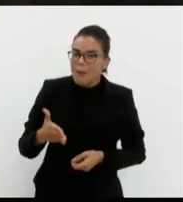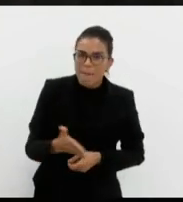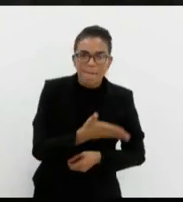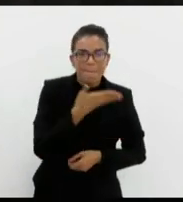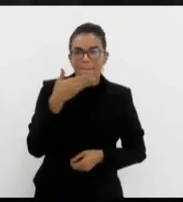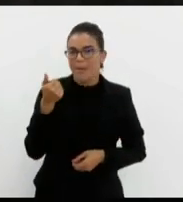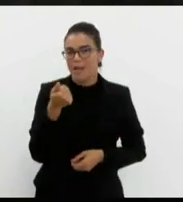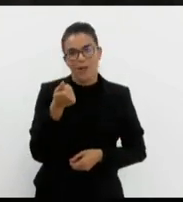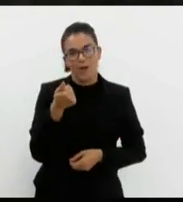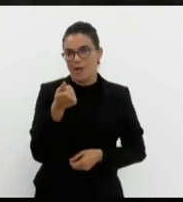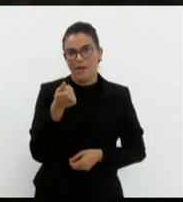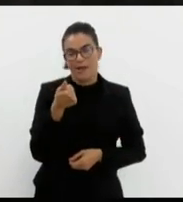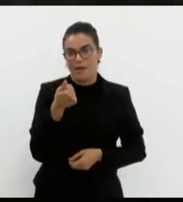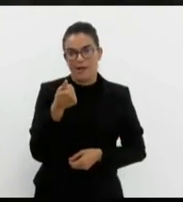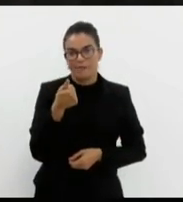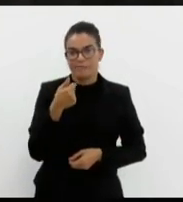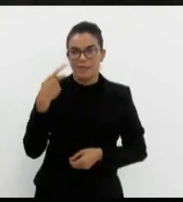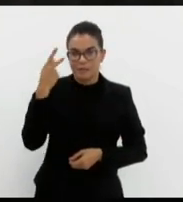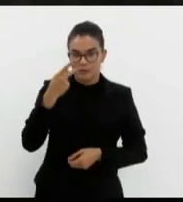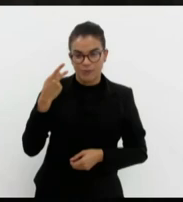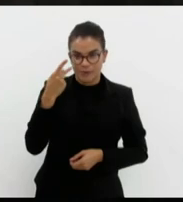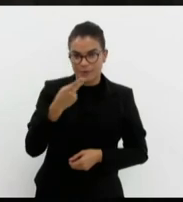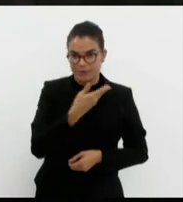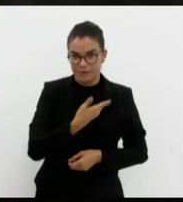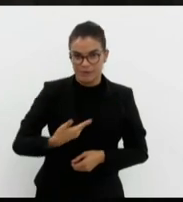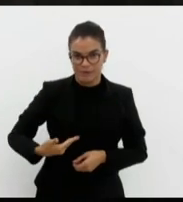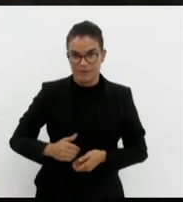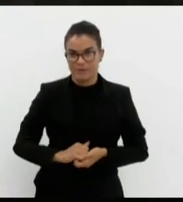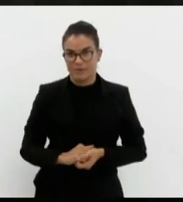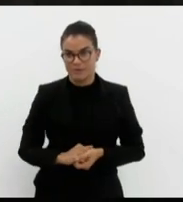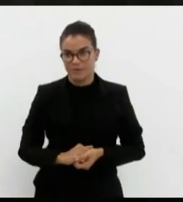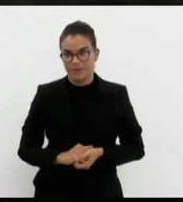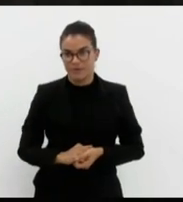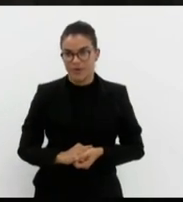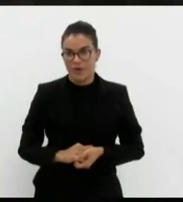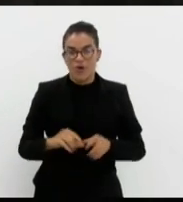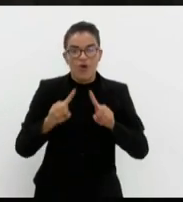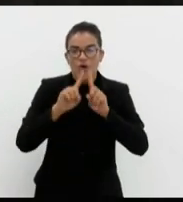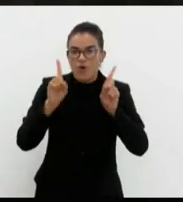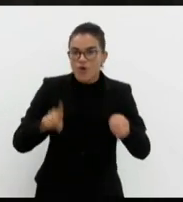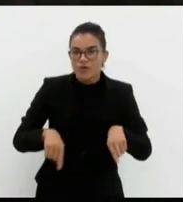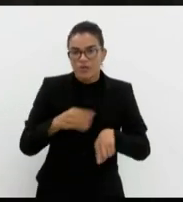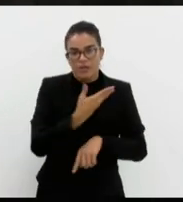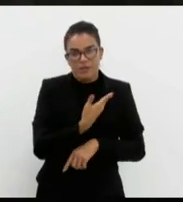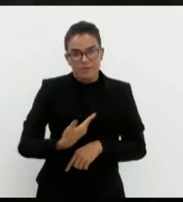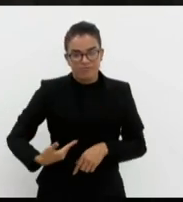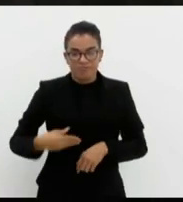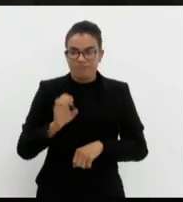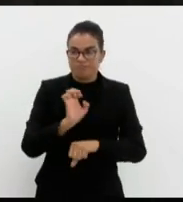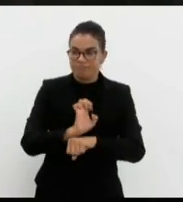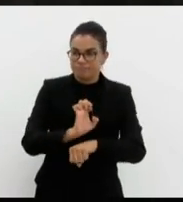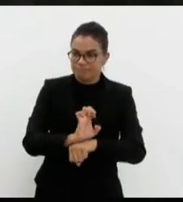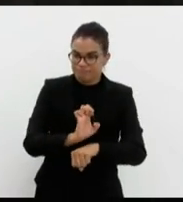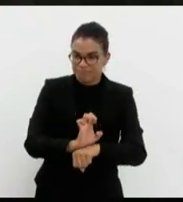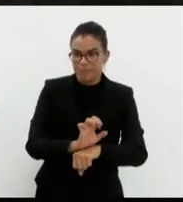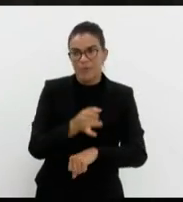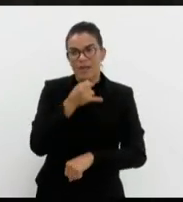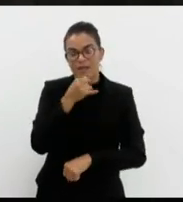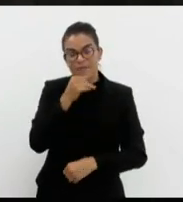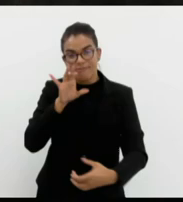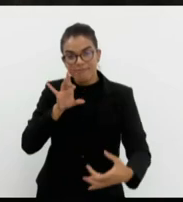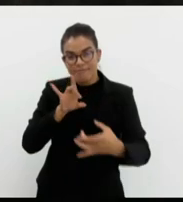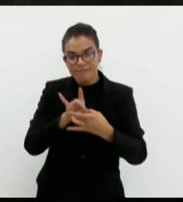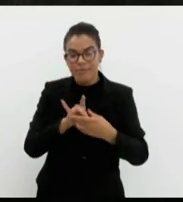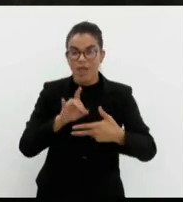as políticas públicas. Funcionalismo público do Estado, no que diz respeito ao